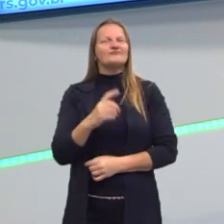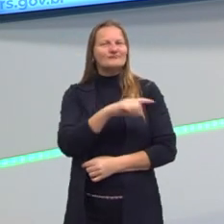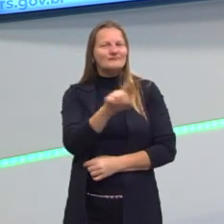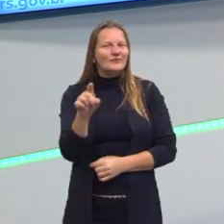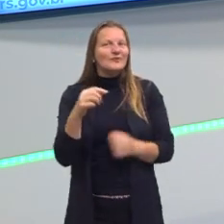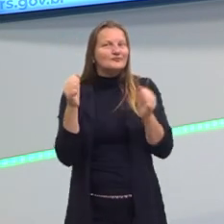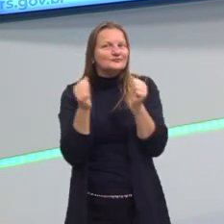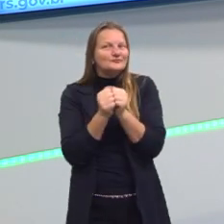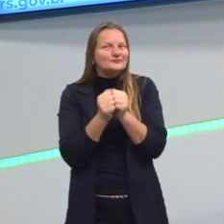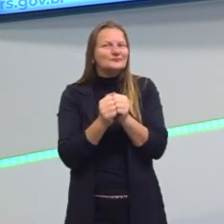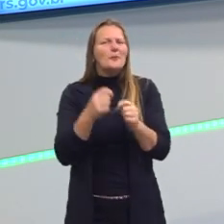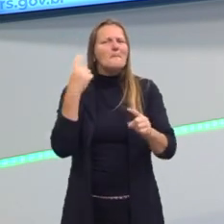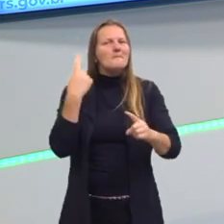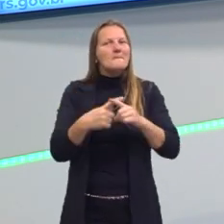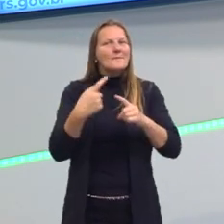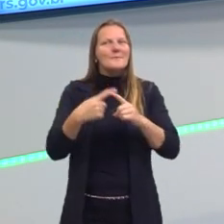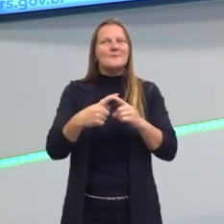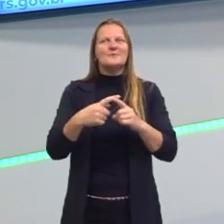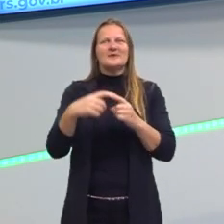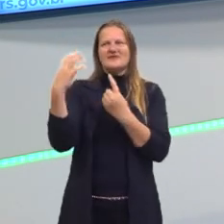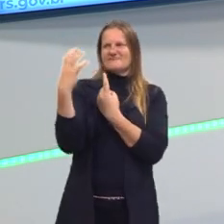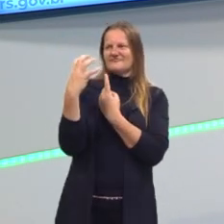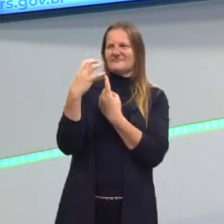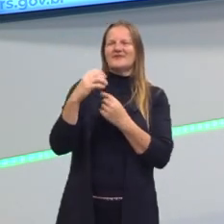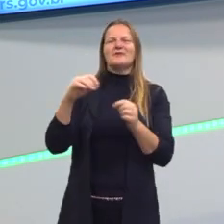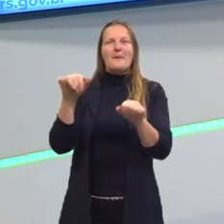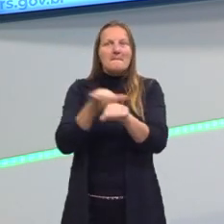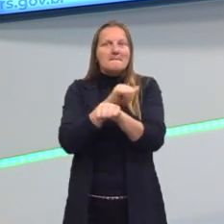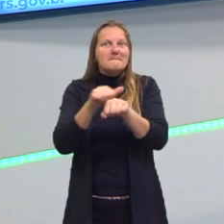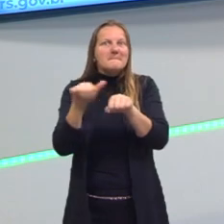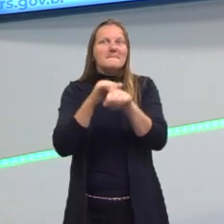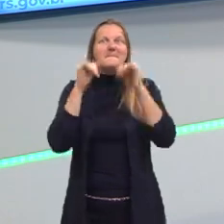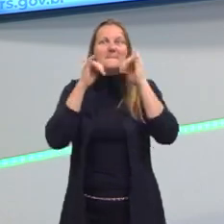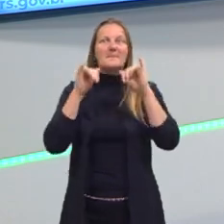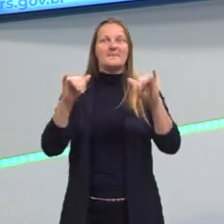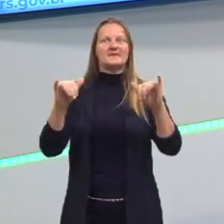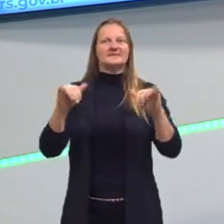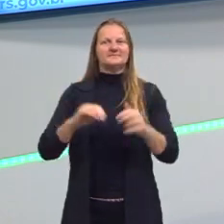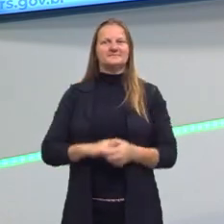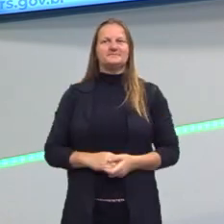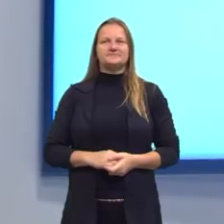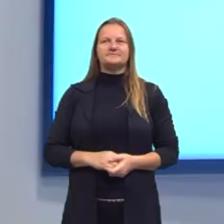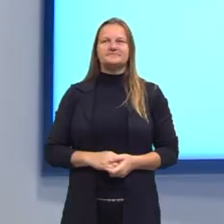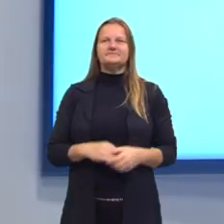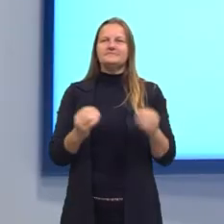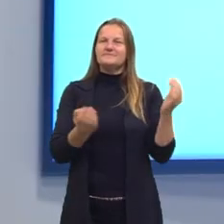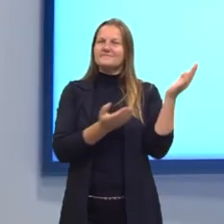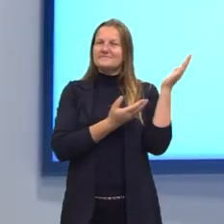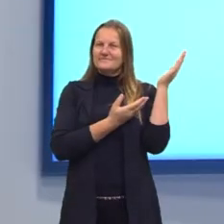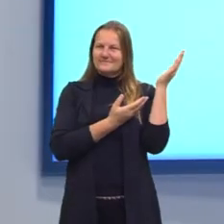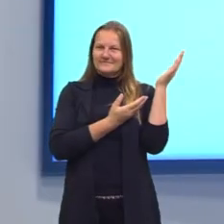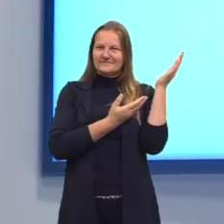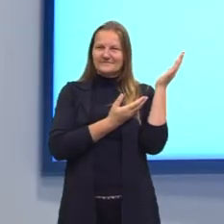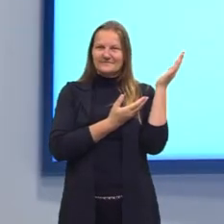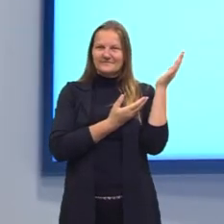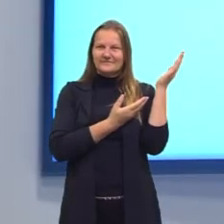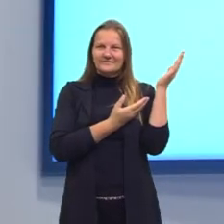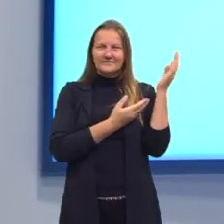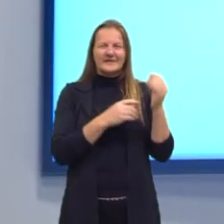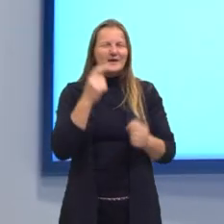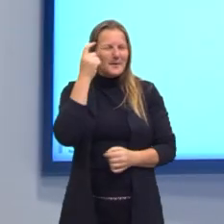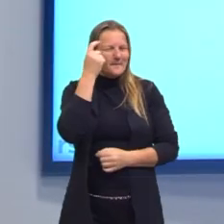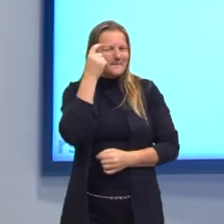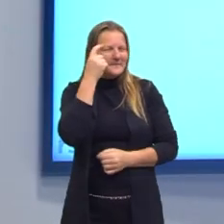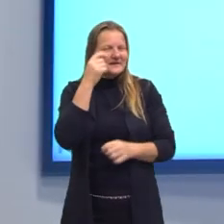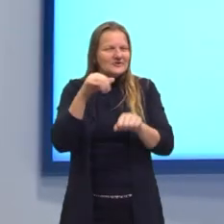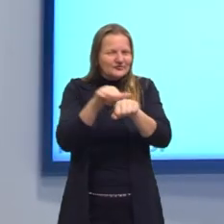sobre o porquê que a gente acaba sendo tão influenciado. Para isso, eu resolvi,